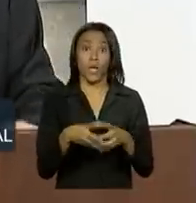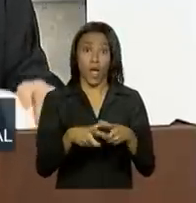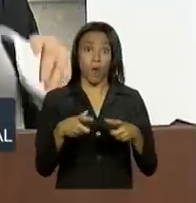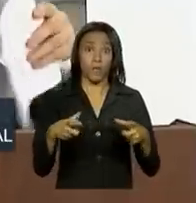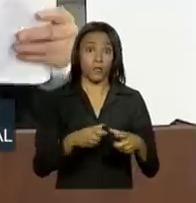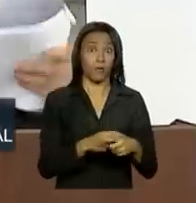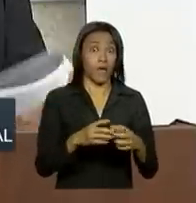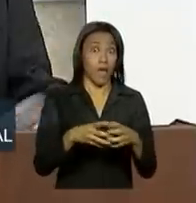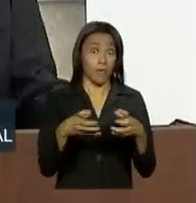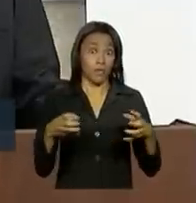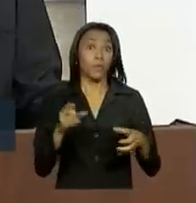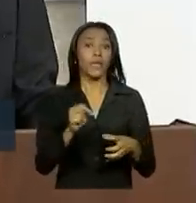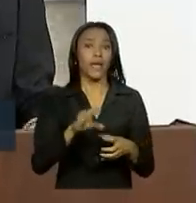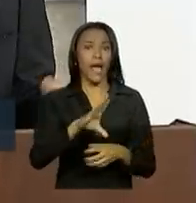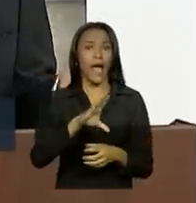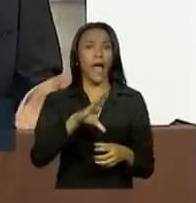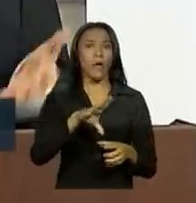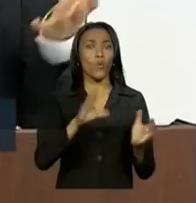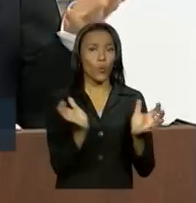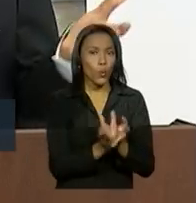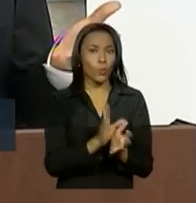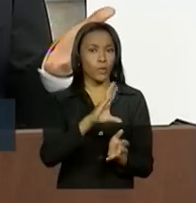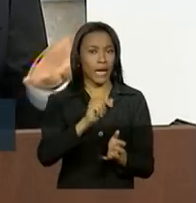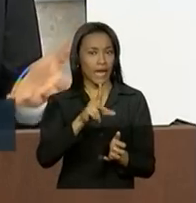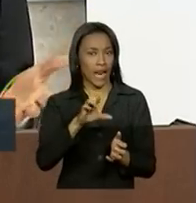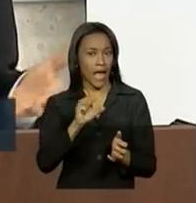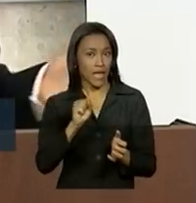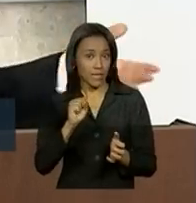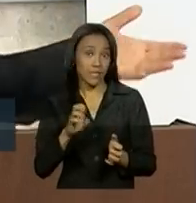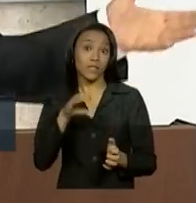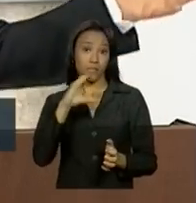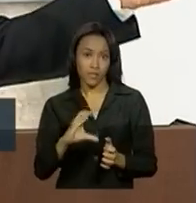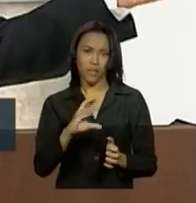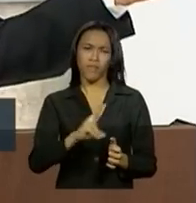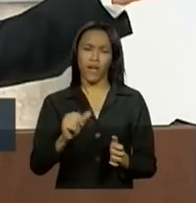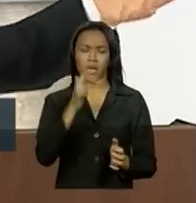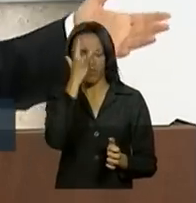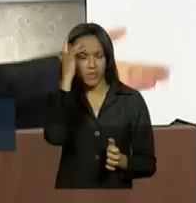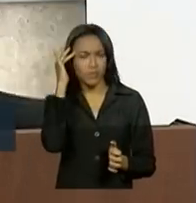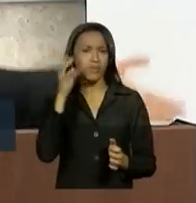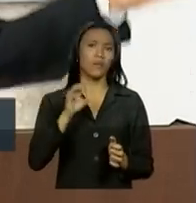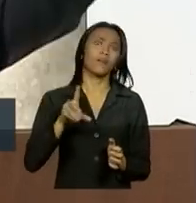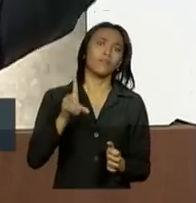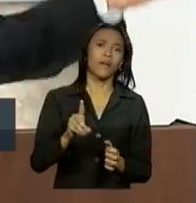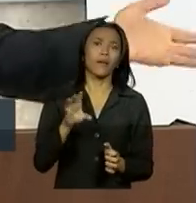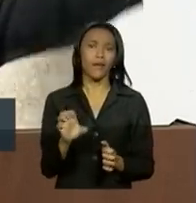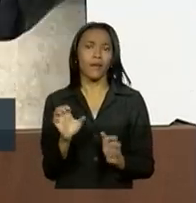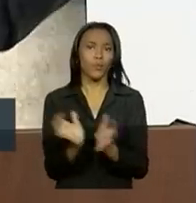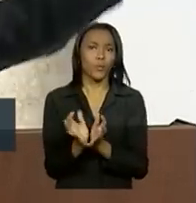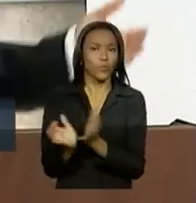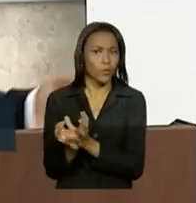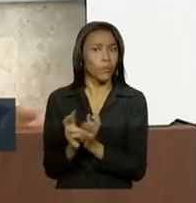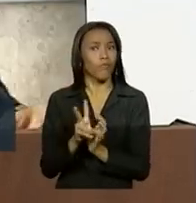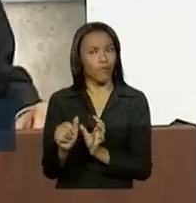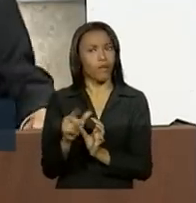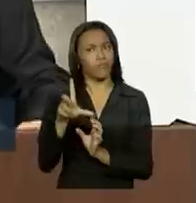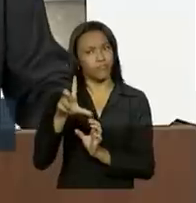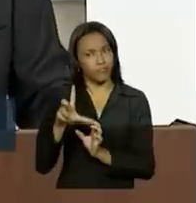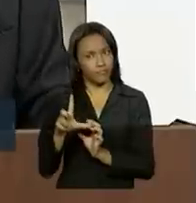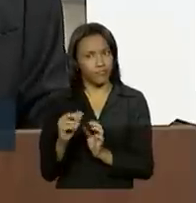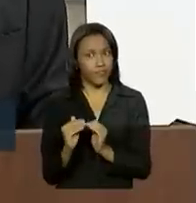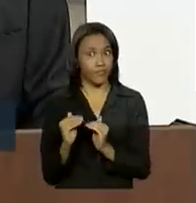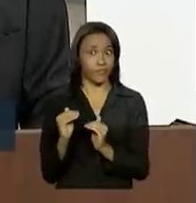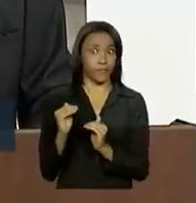classe C no país, portanto, a melhoria do padrão de vida das classes D e E, que vão ascendendo